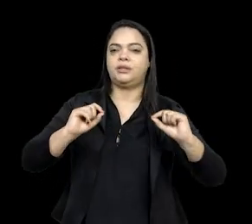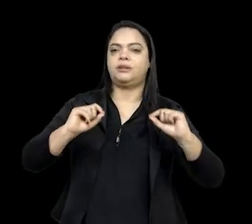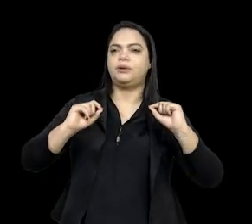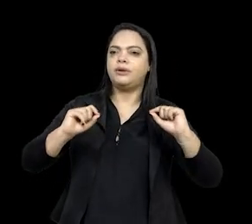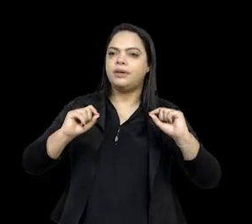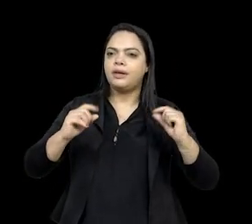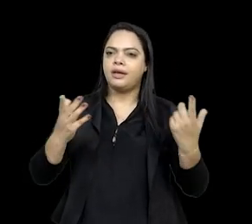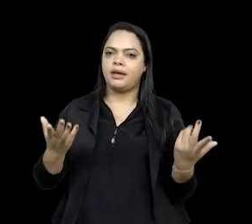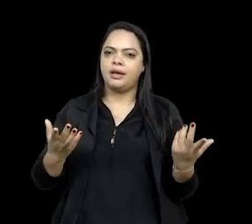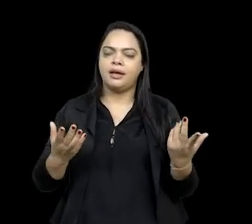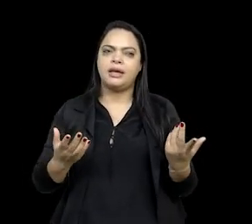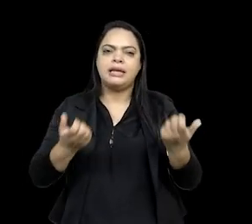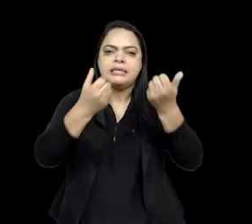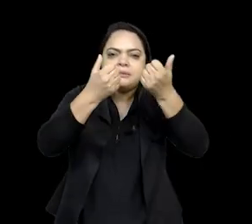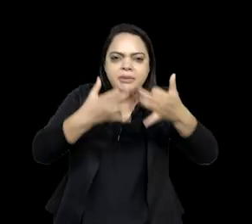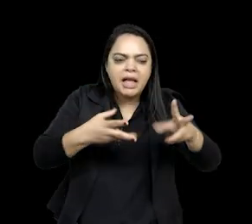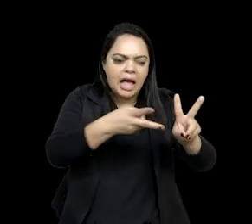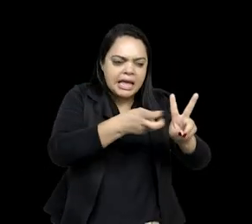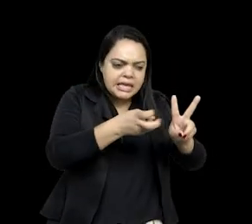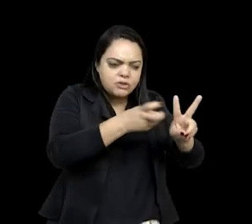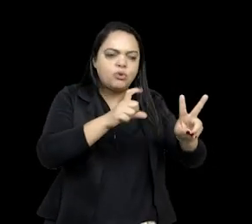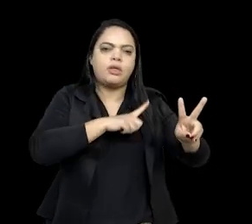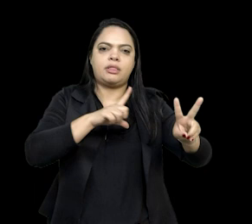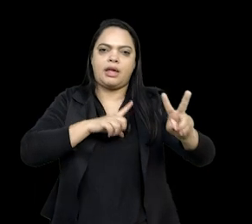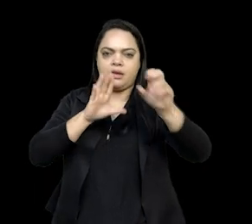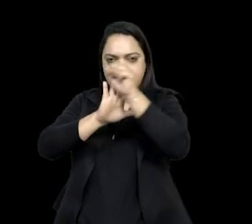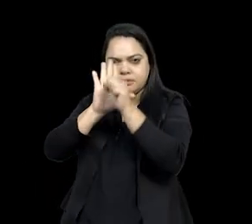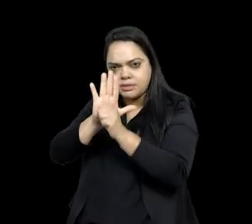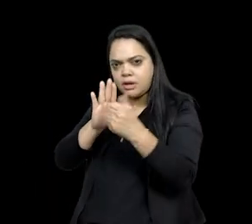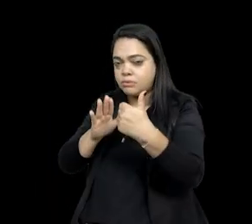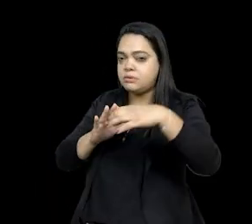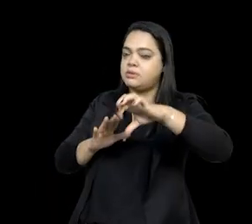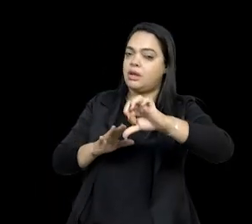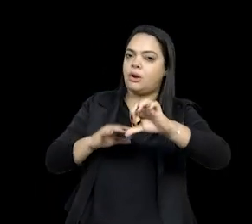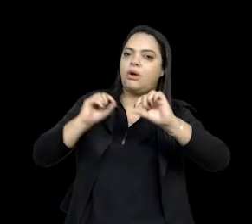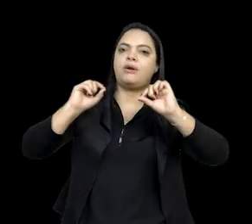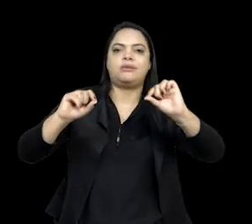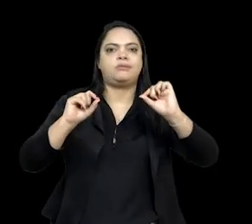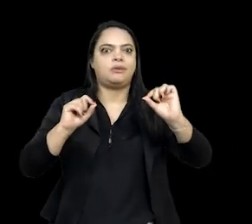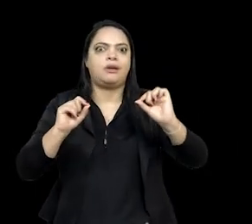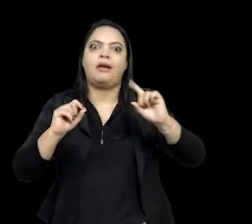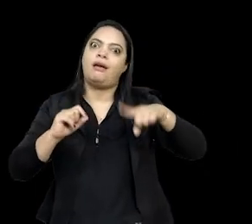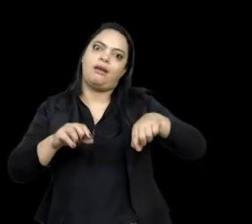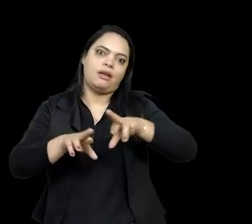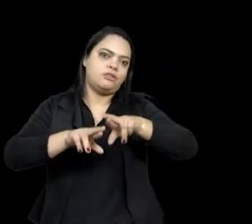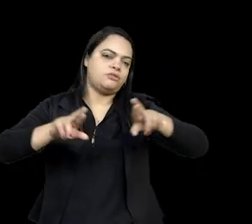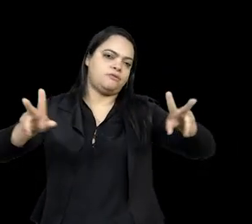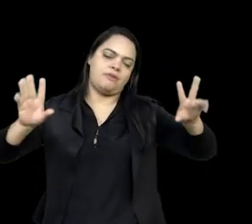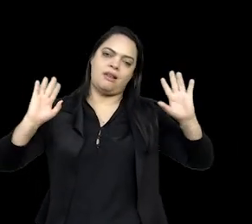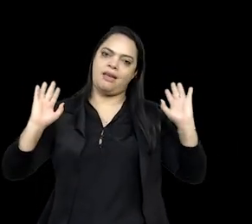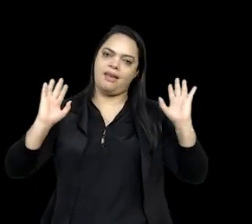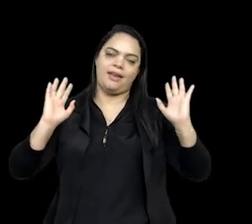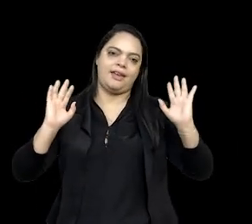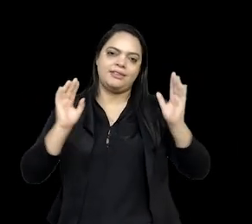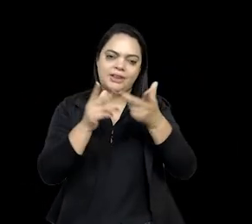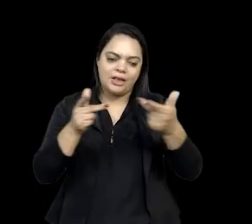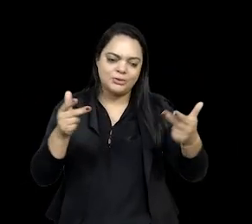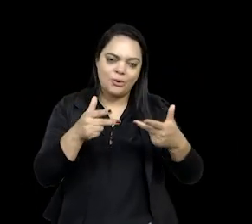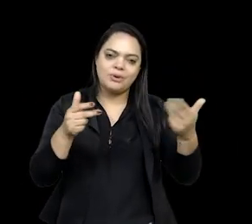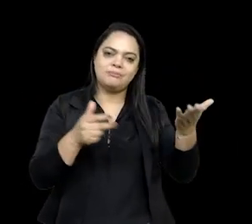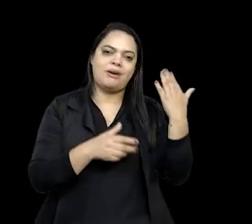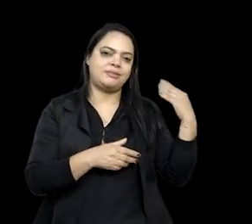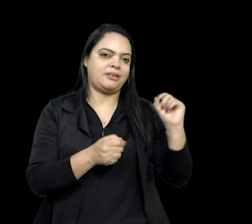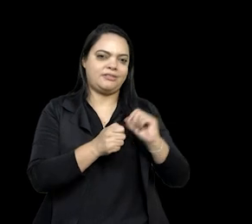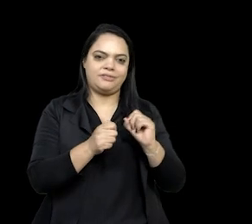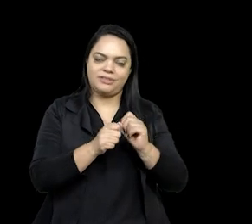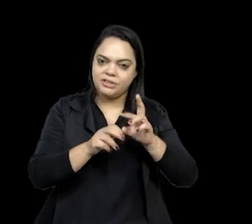existem indígenas no século XIX já é uma coisa diferente do que durante muito tempo se fez, né. Então, acho que isso é um ponto